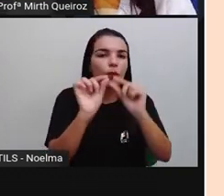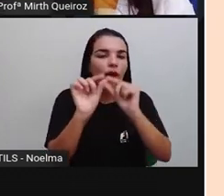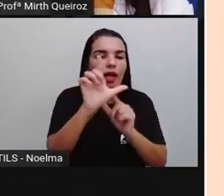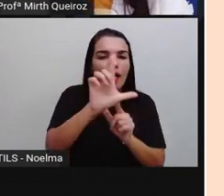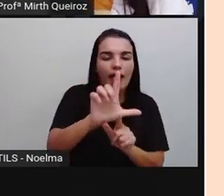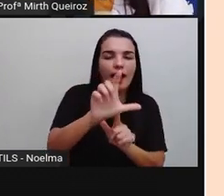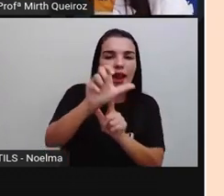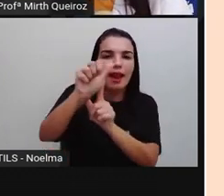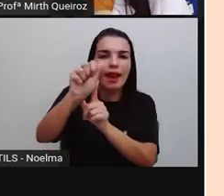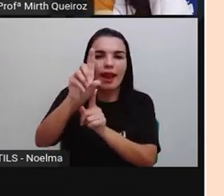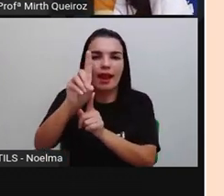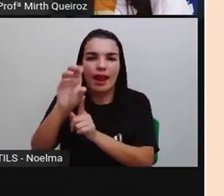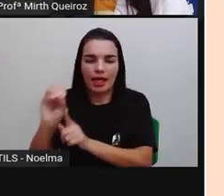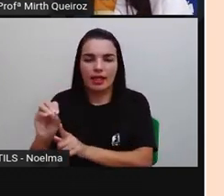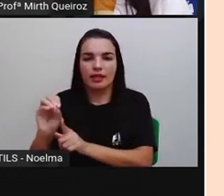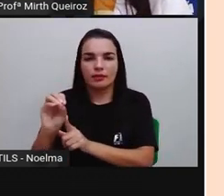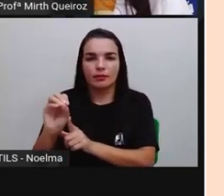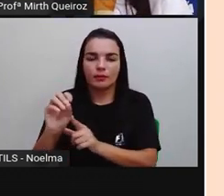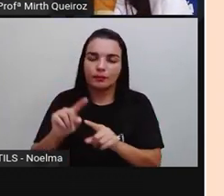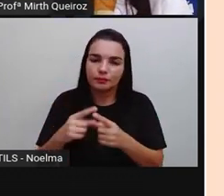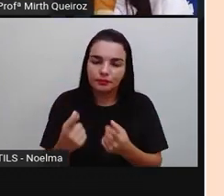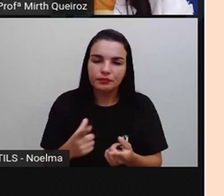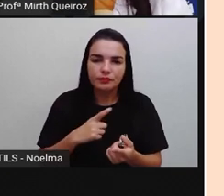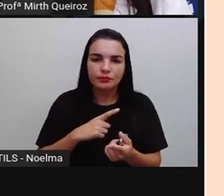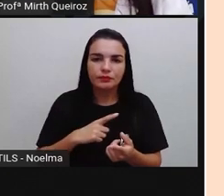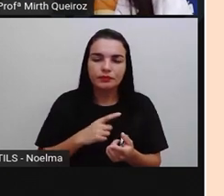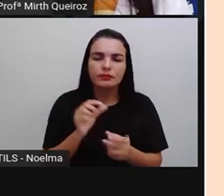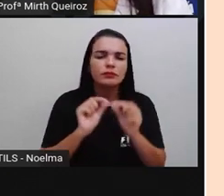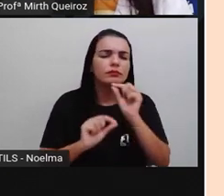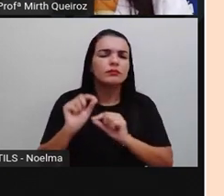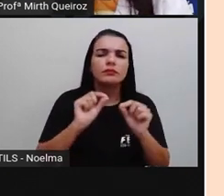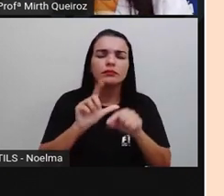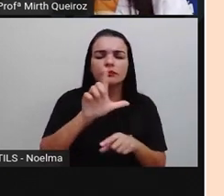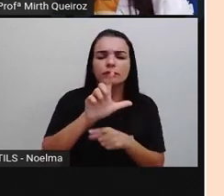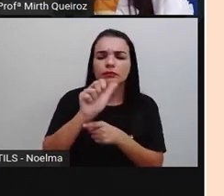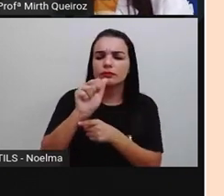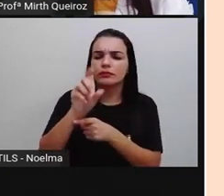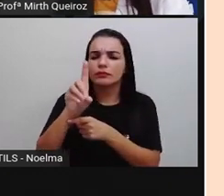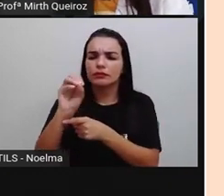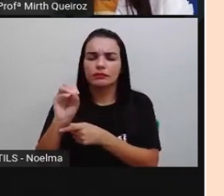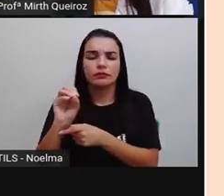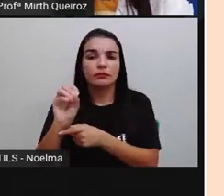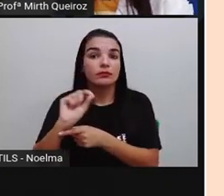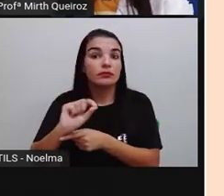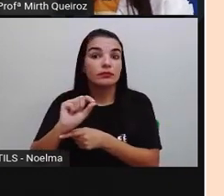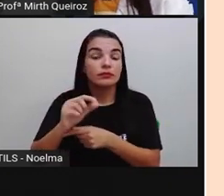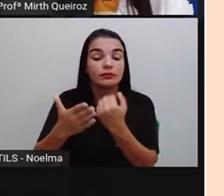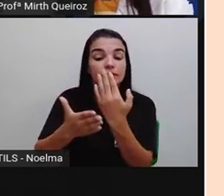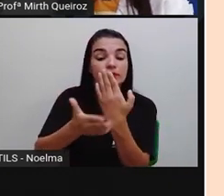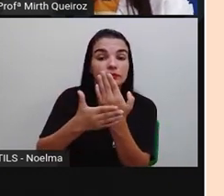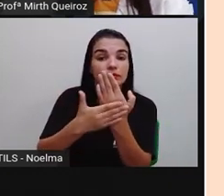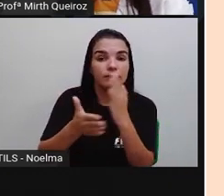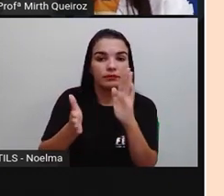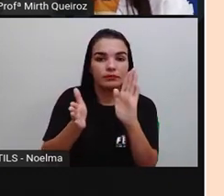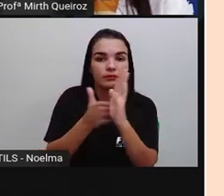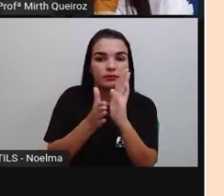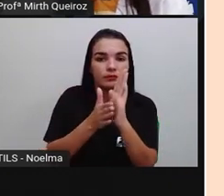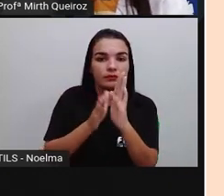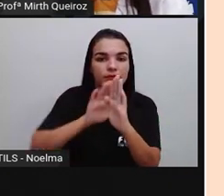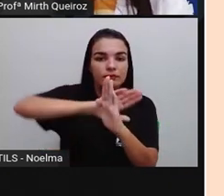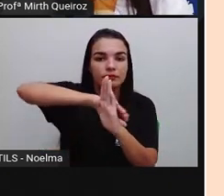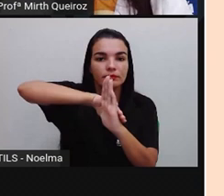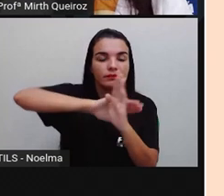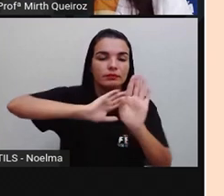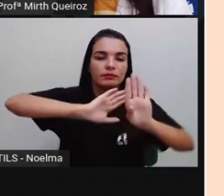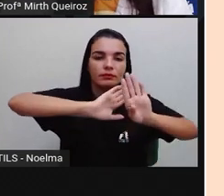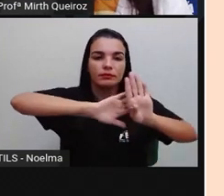né? Esse polígono, ele tem seis lados. O que seria lado, Pró? Lado é cada segmento de reta